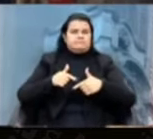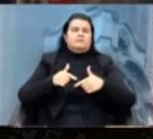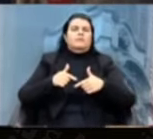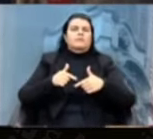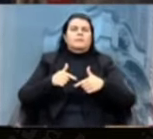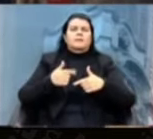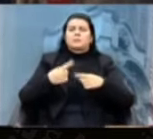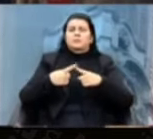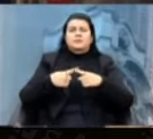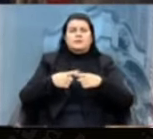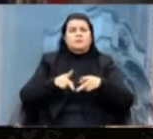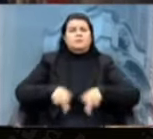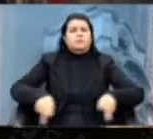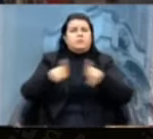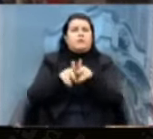sofrerá as consequências. Obrigado.